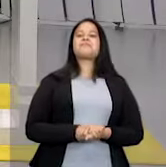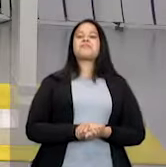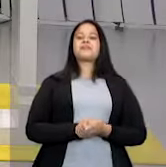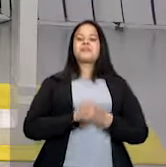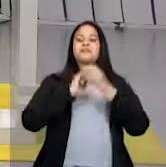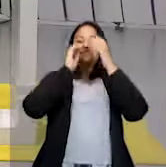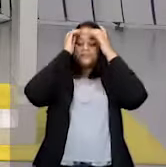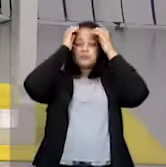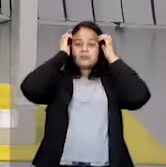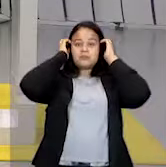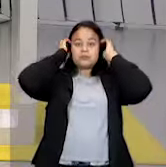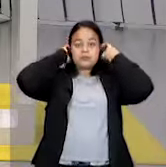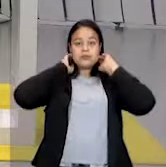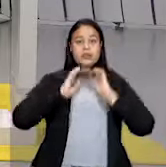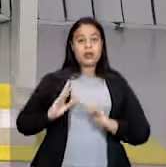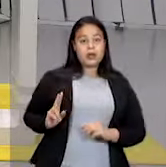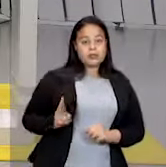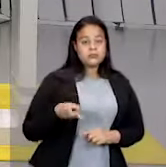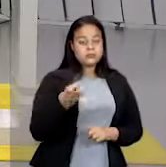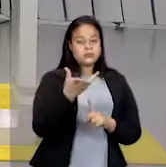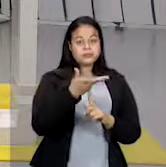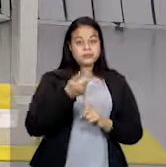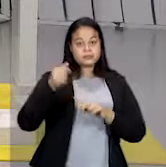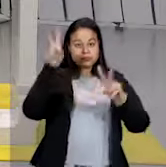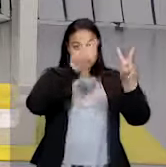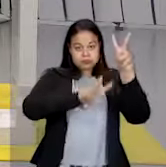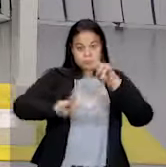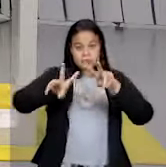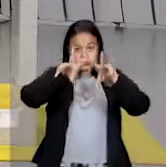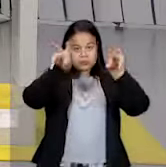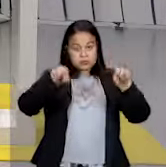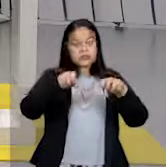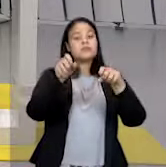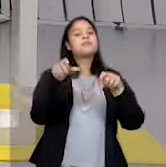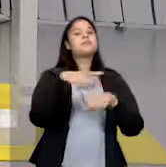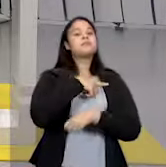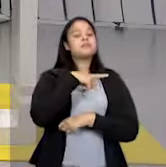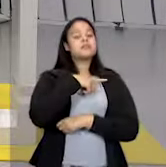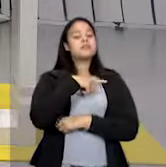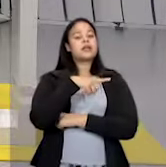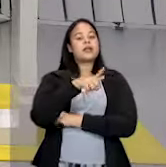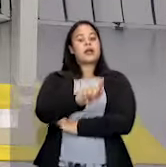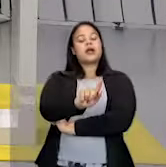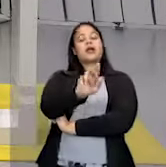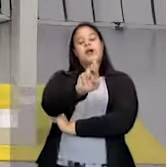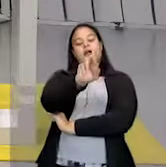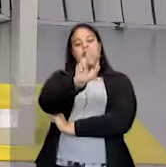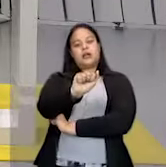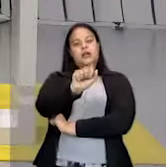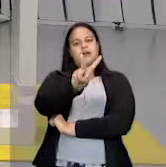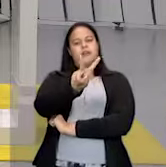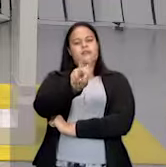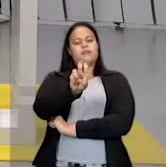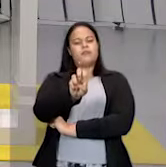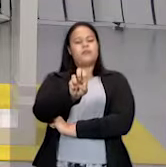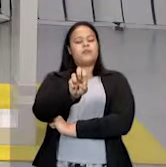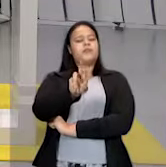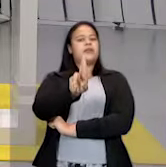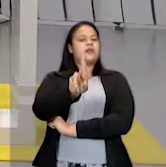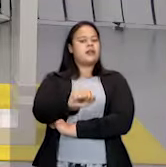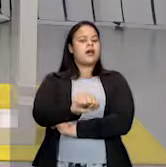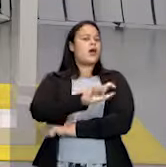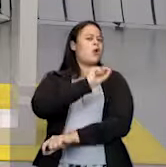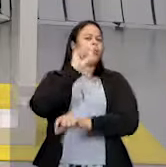Ainda nas artes visuais, nós vamos passar para um tema, chamado gravura. O é uma gravura?